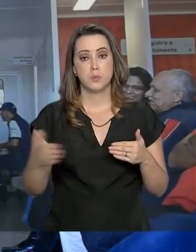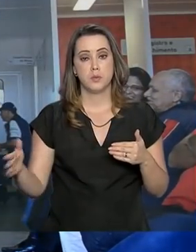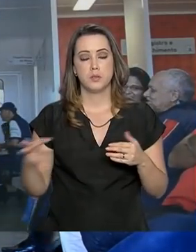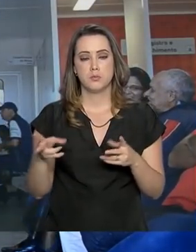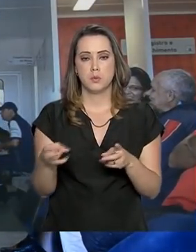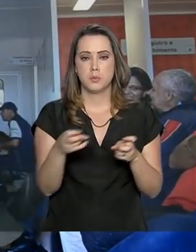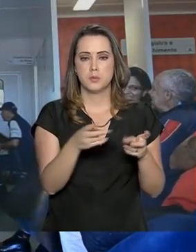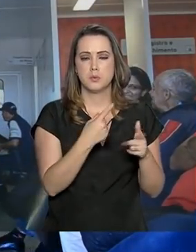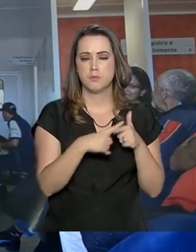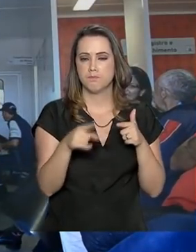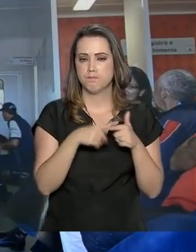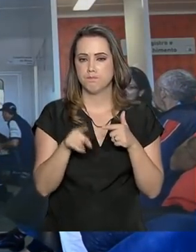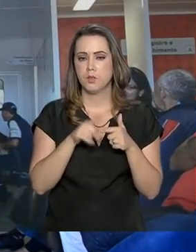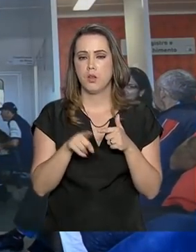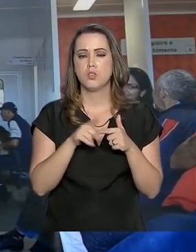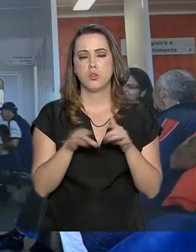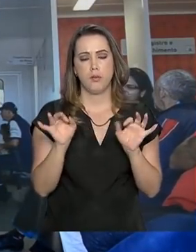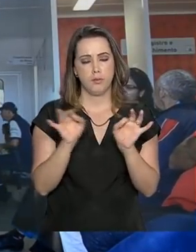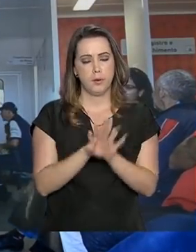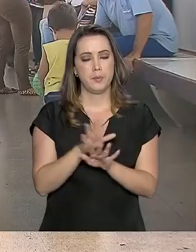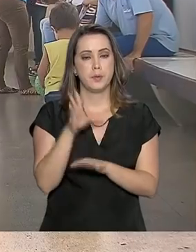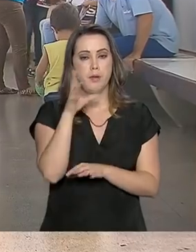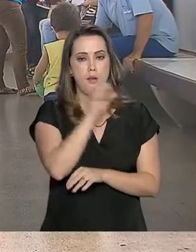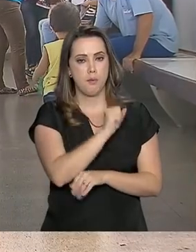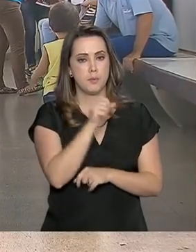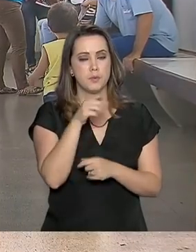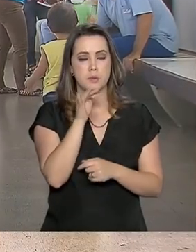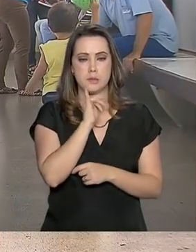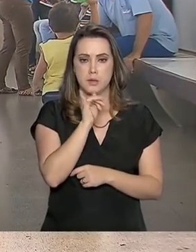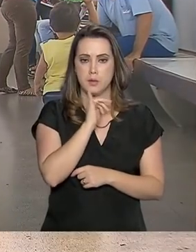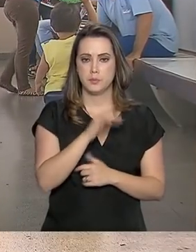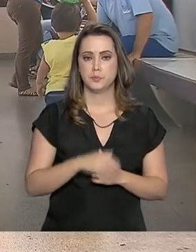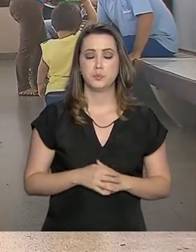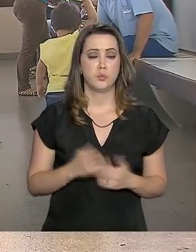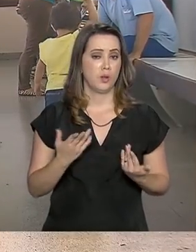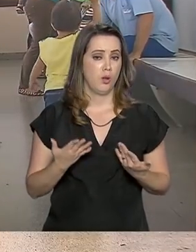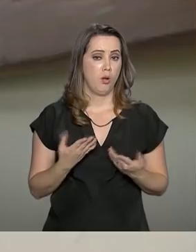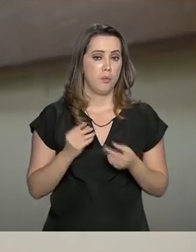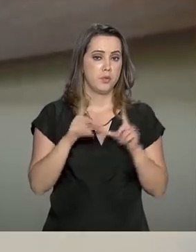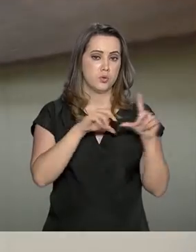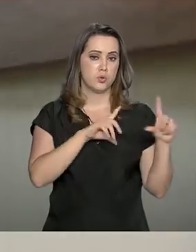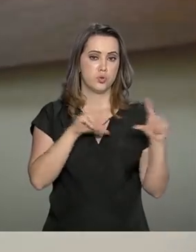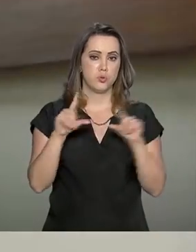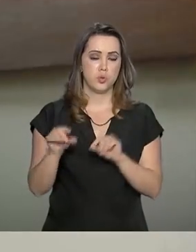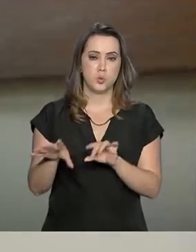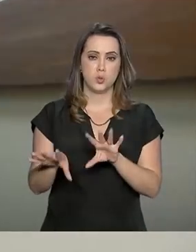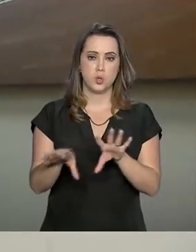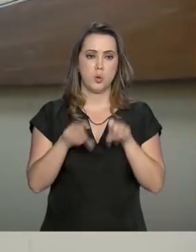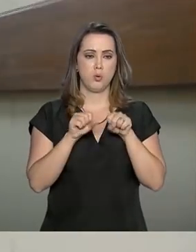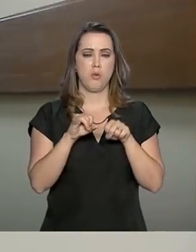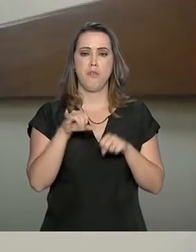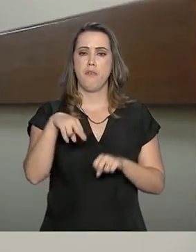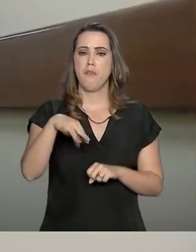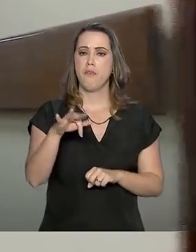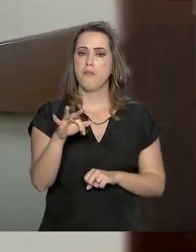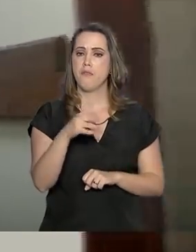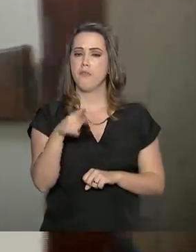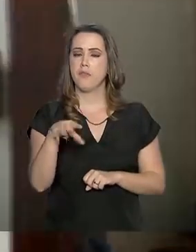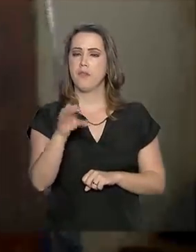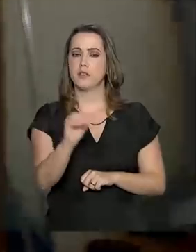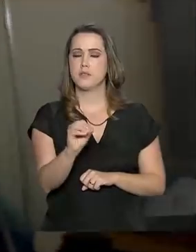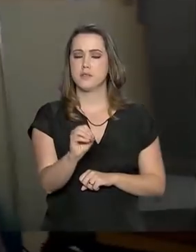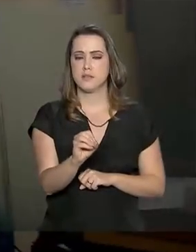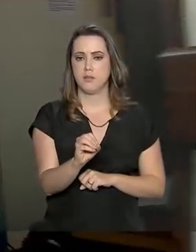detectados possam já ser solucionados, como, por exemplo, medidas para redução de infecção hospitalar. O ministro